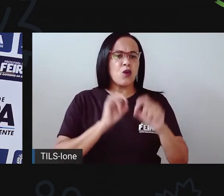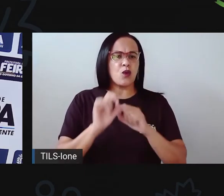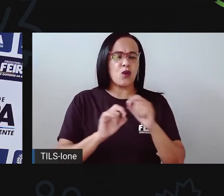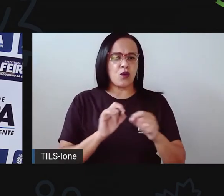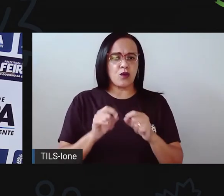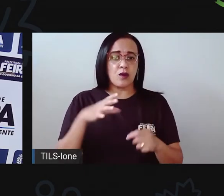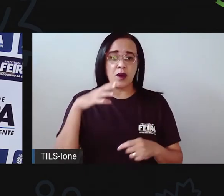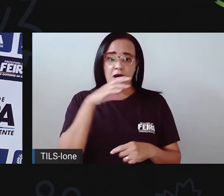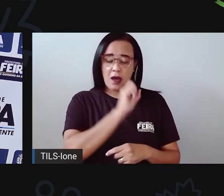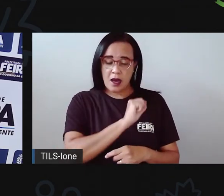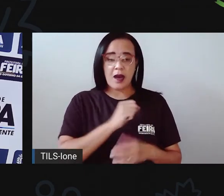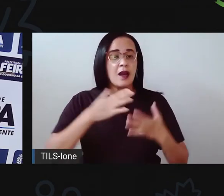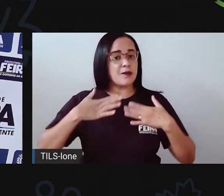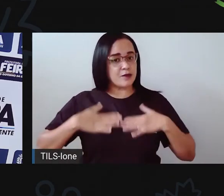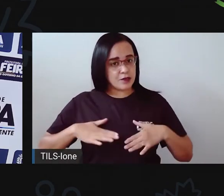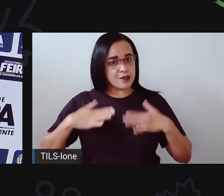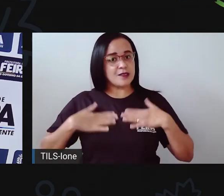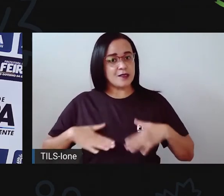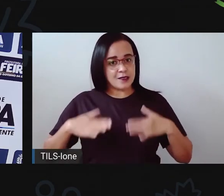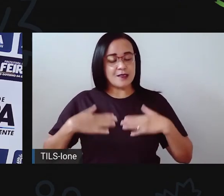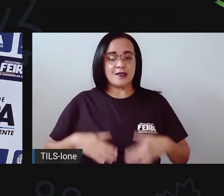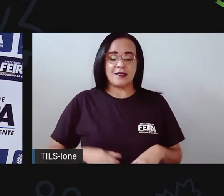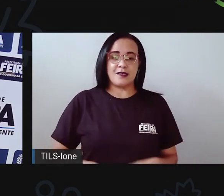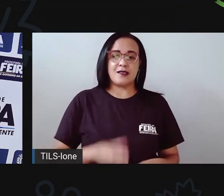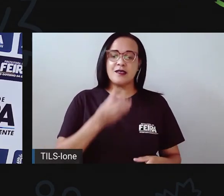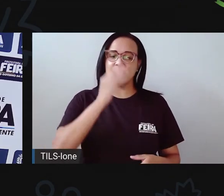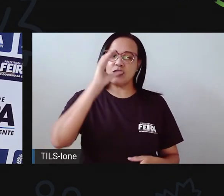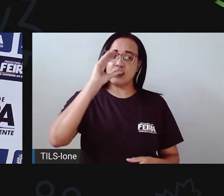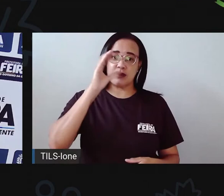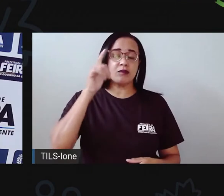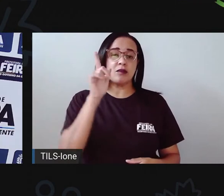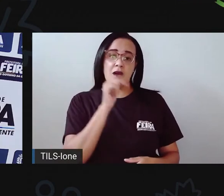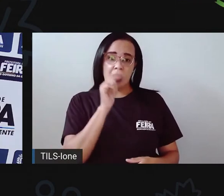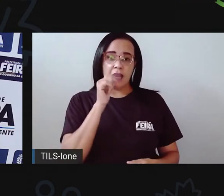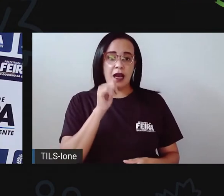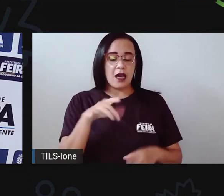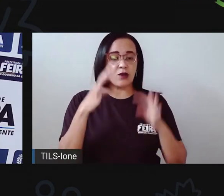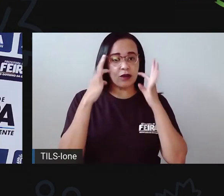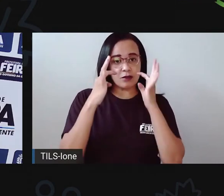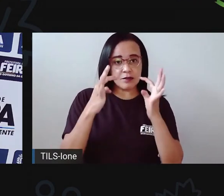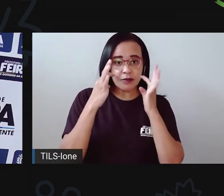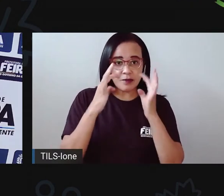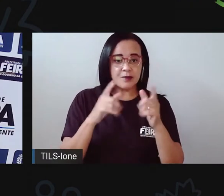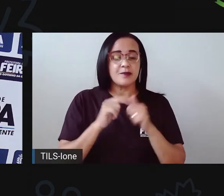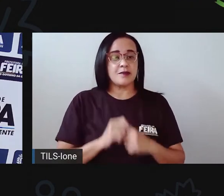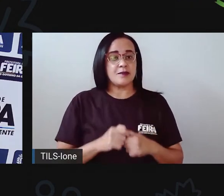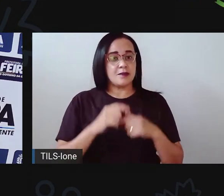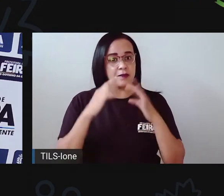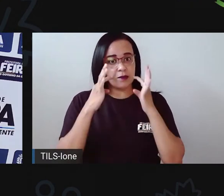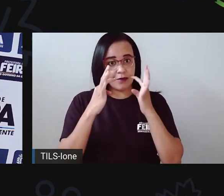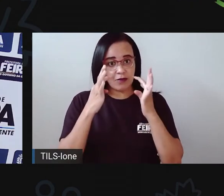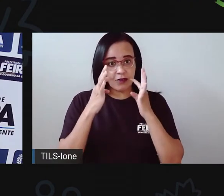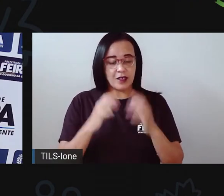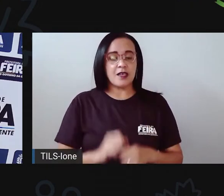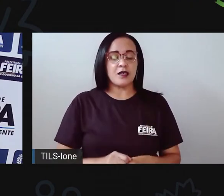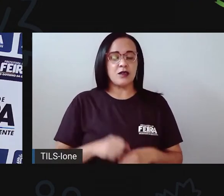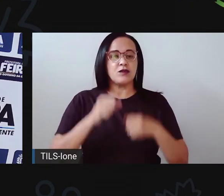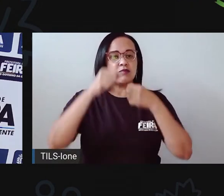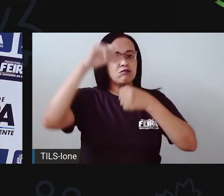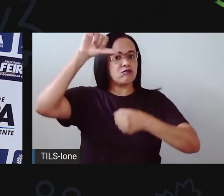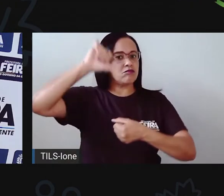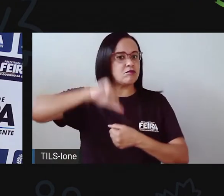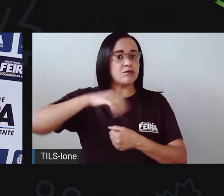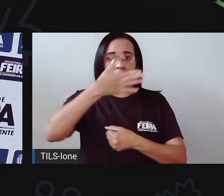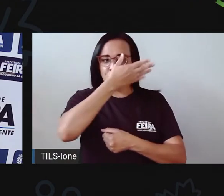de vocês, tomaram aquela água. Quem tá nos assistindo lá no YouTube, não esquece de curtir, comentar e